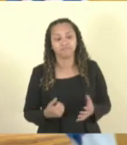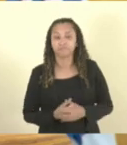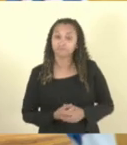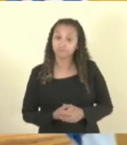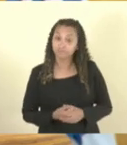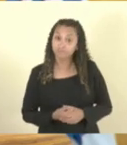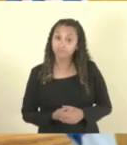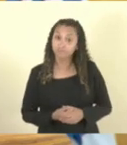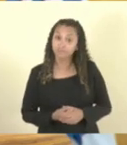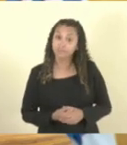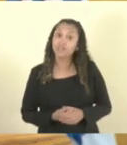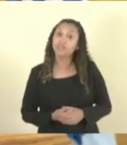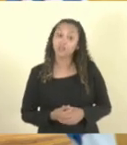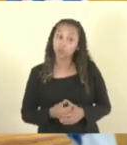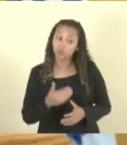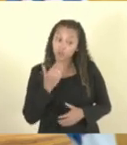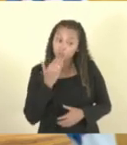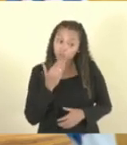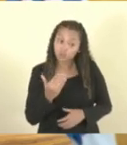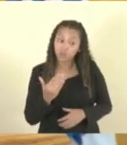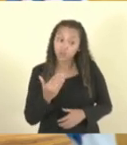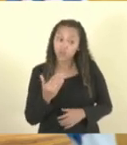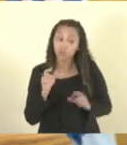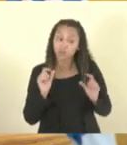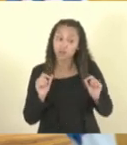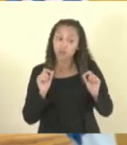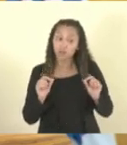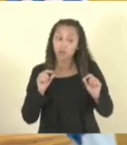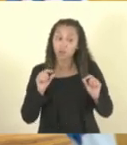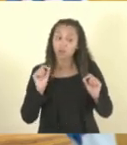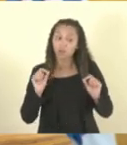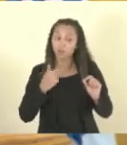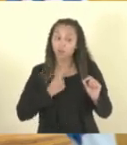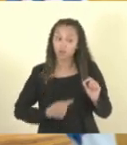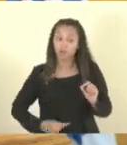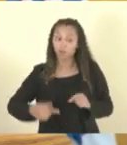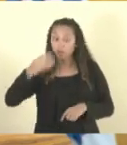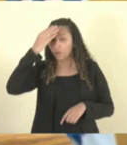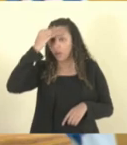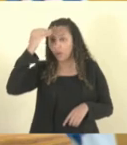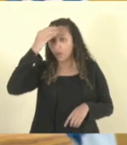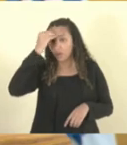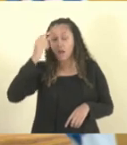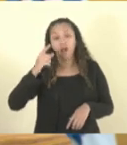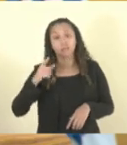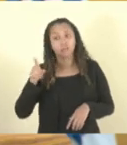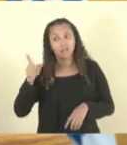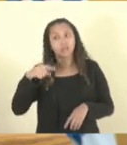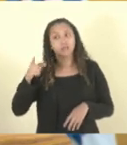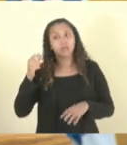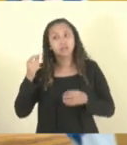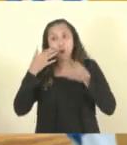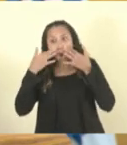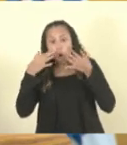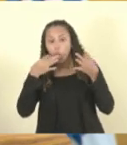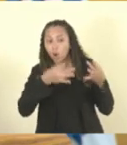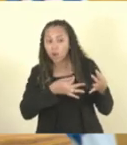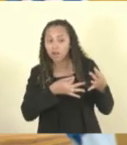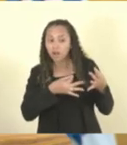então, fica o apelo aqui ao governador Renato, que tem bons olhos com relação a essa situação,